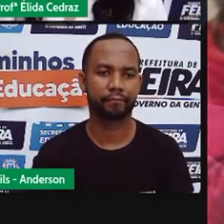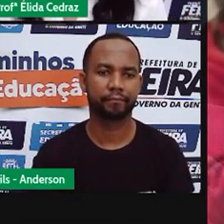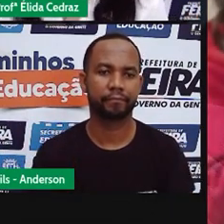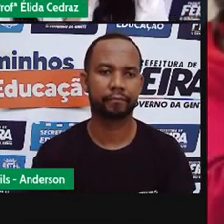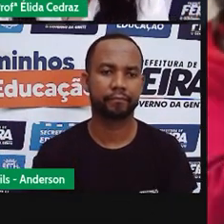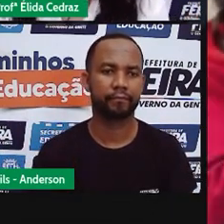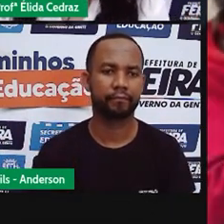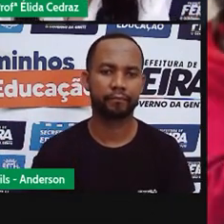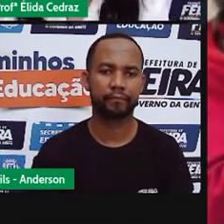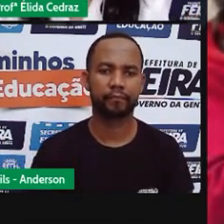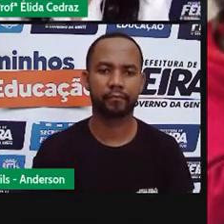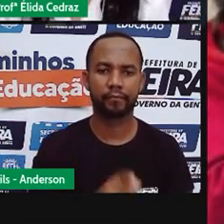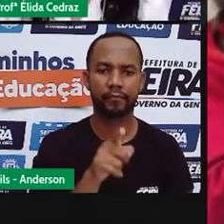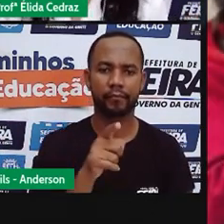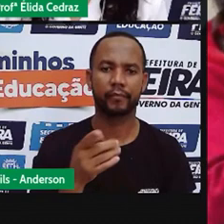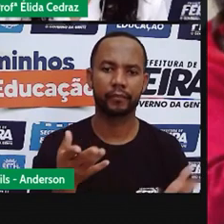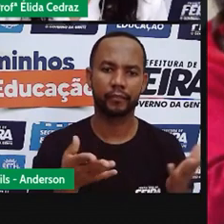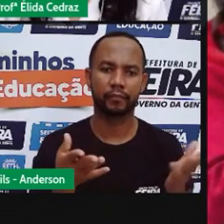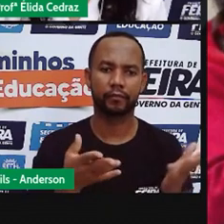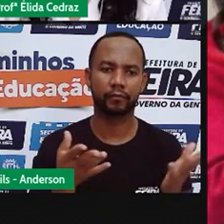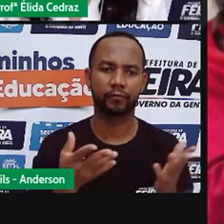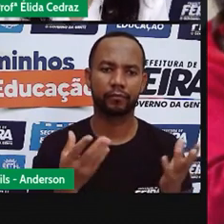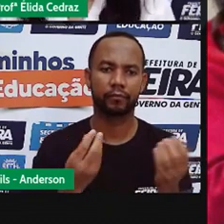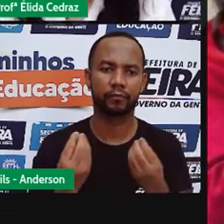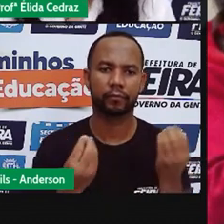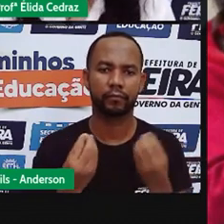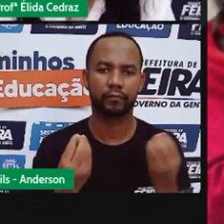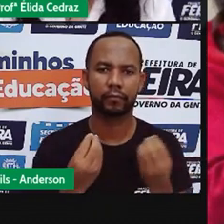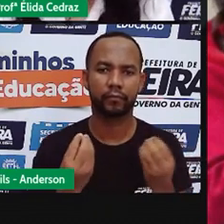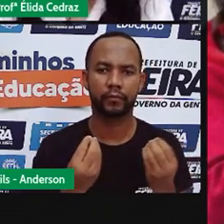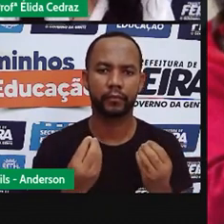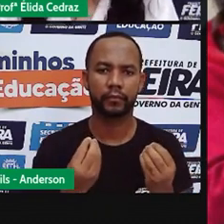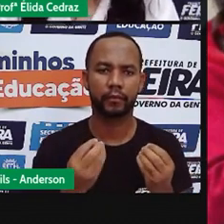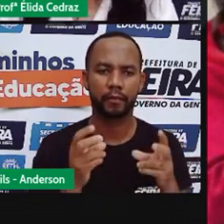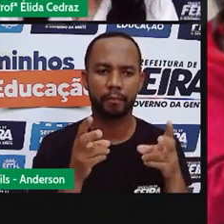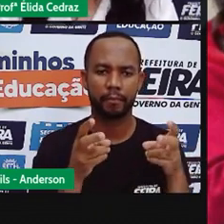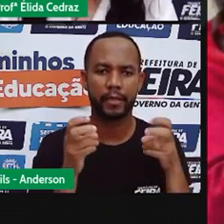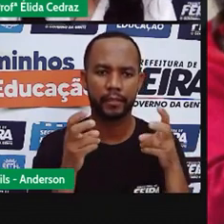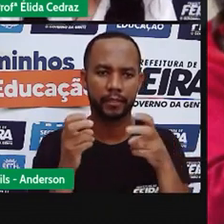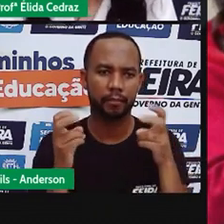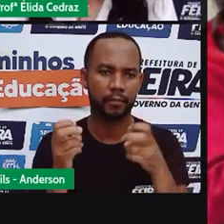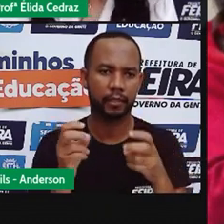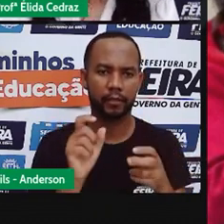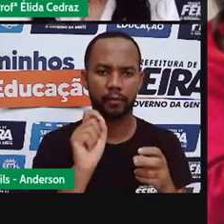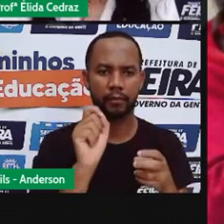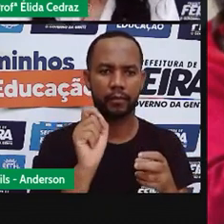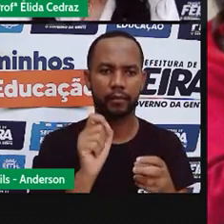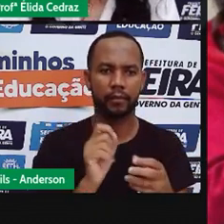E nessa imagem? O que você pode perceber?